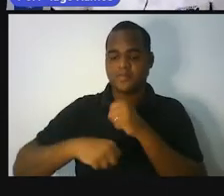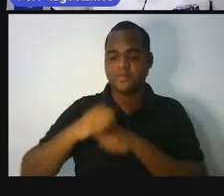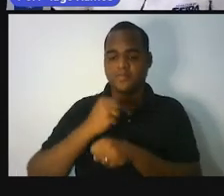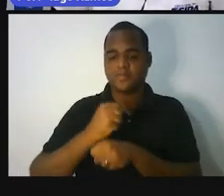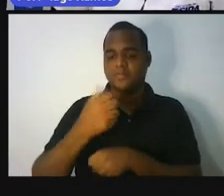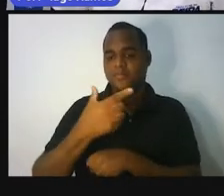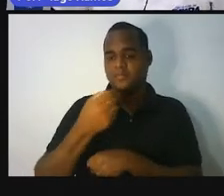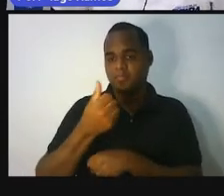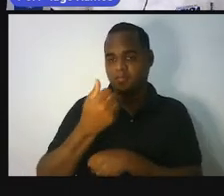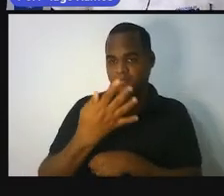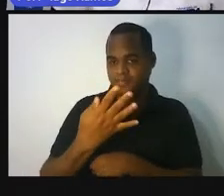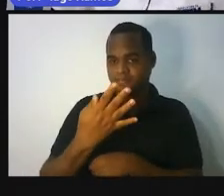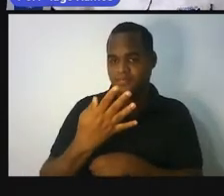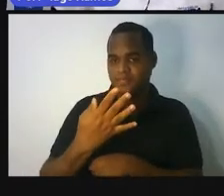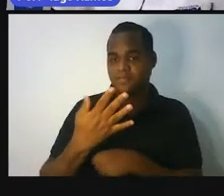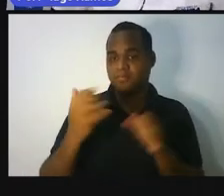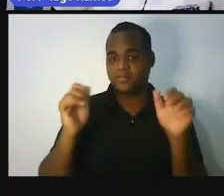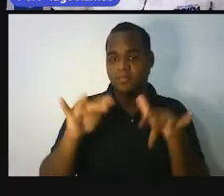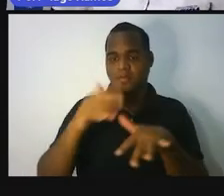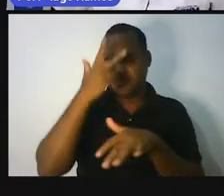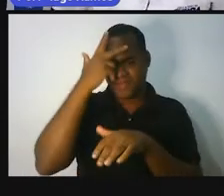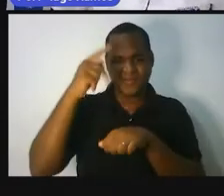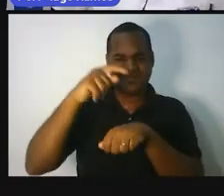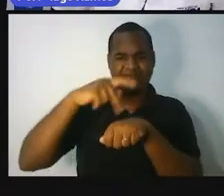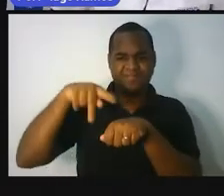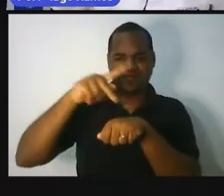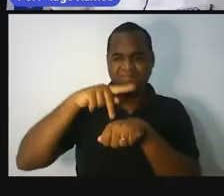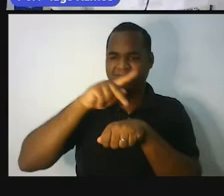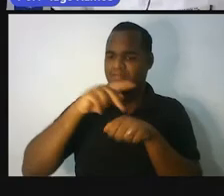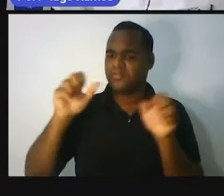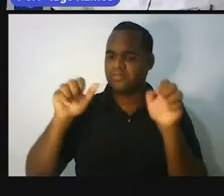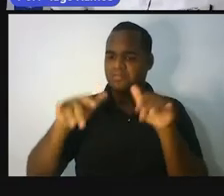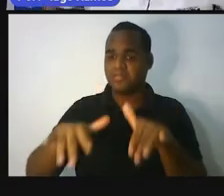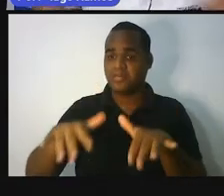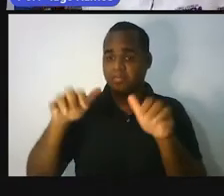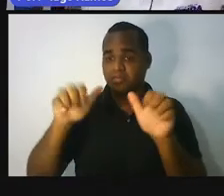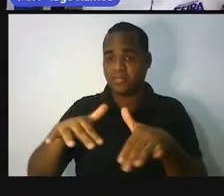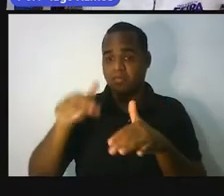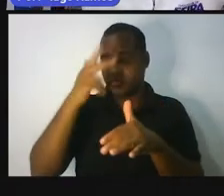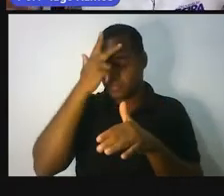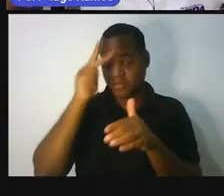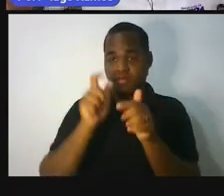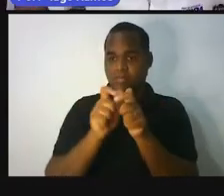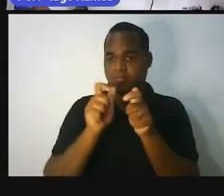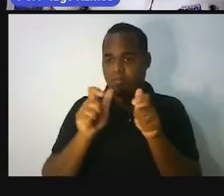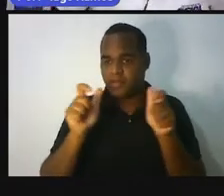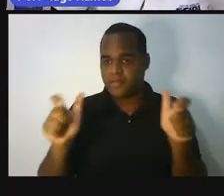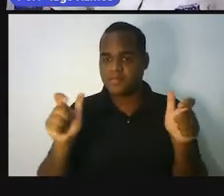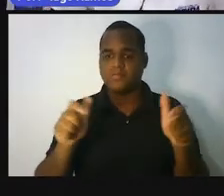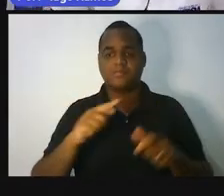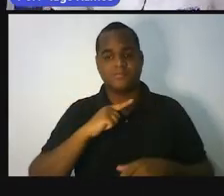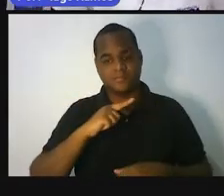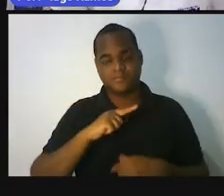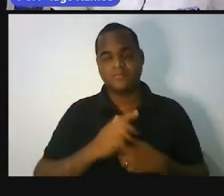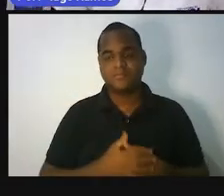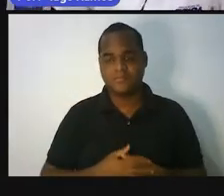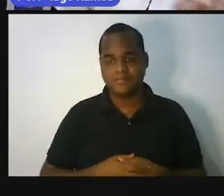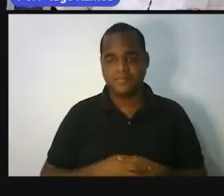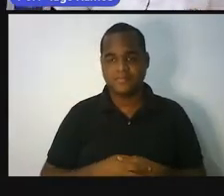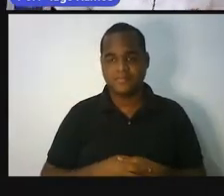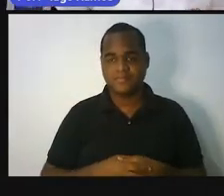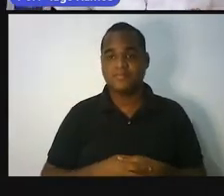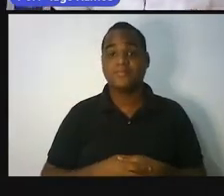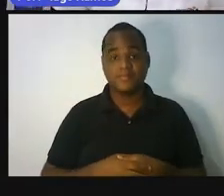que é, professor, um país populoso? São aqueles países onde mais moram pessoas. Então,